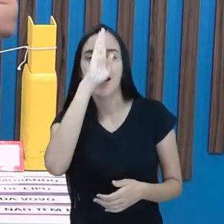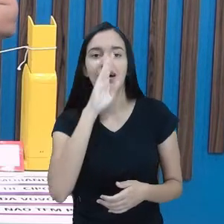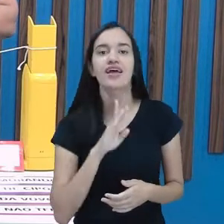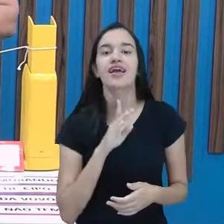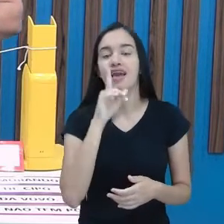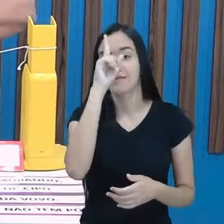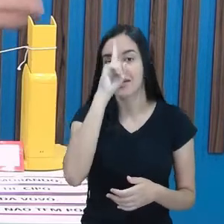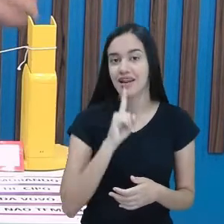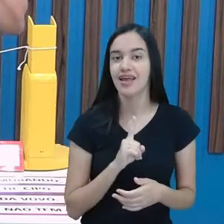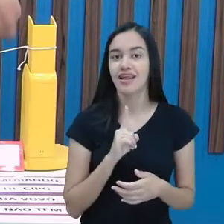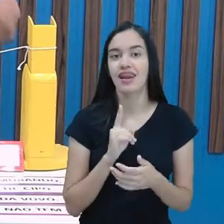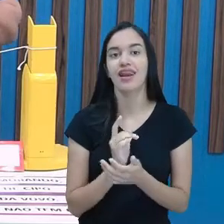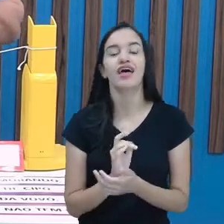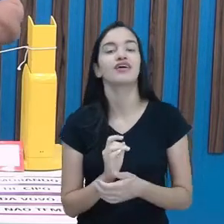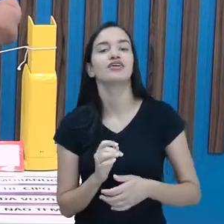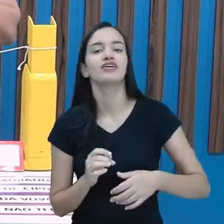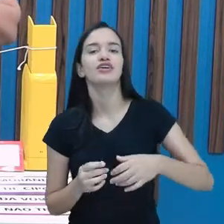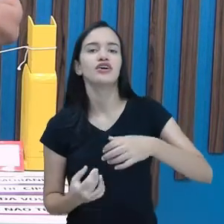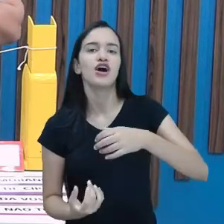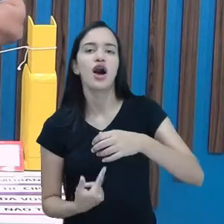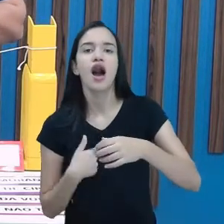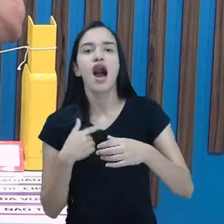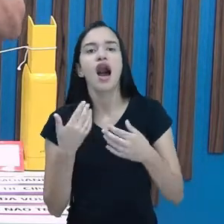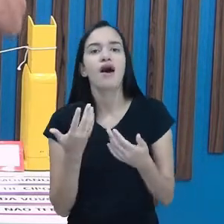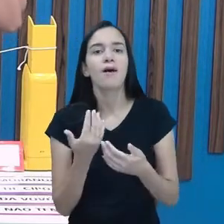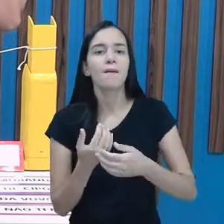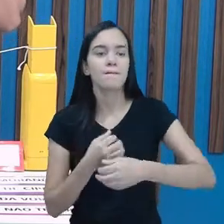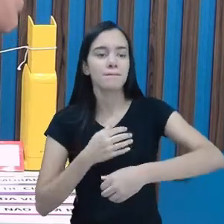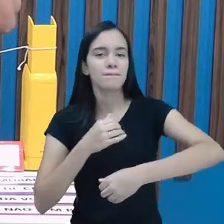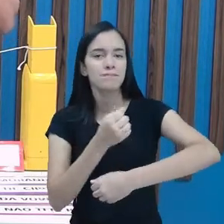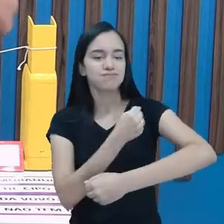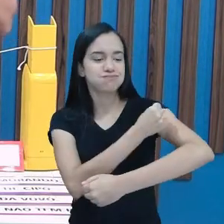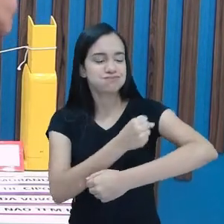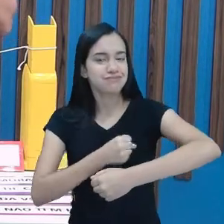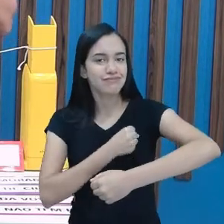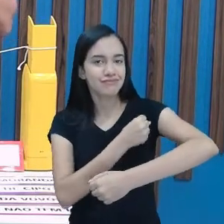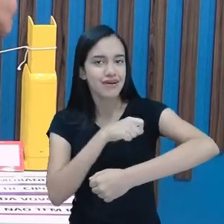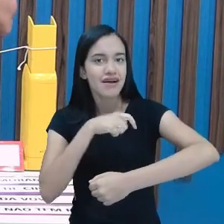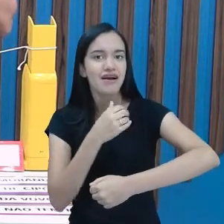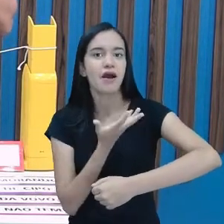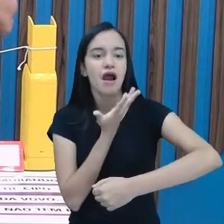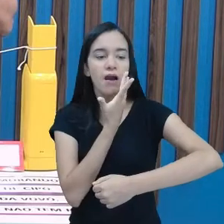Quem falar primeiro, come toda a baba dela. Eca!